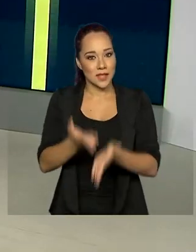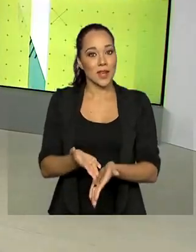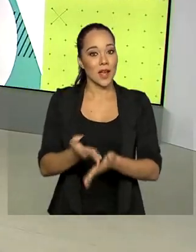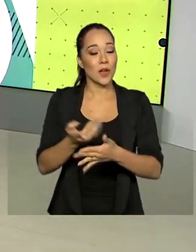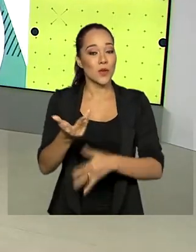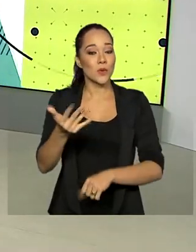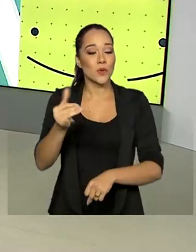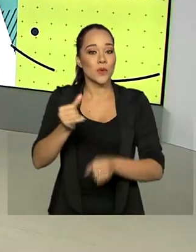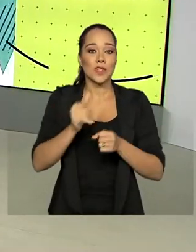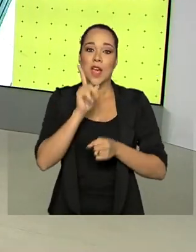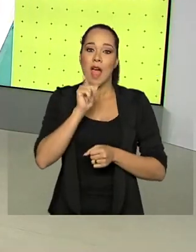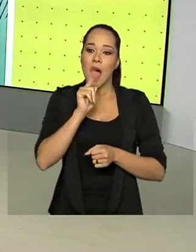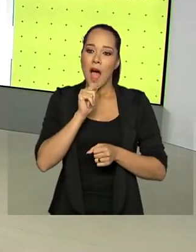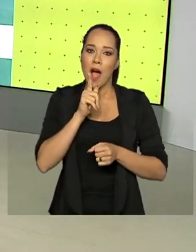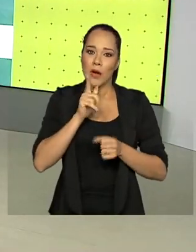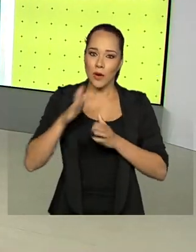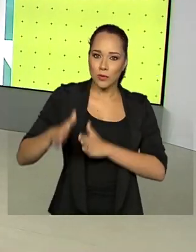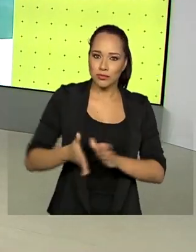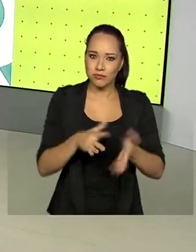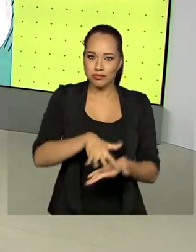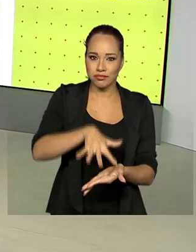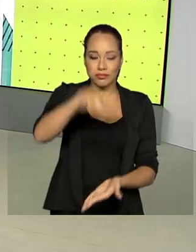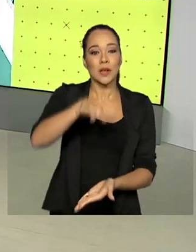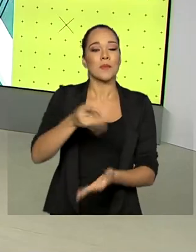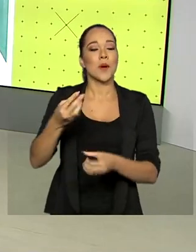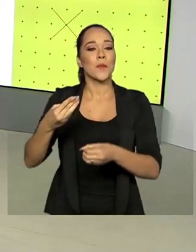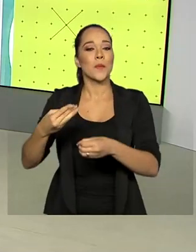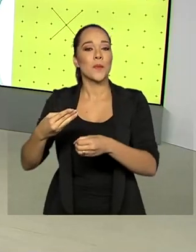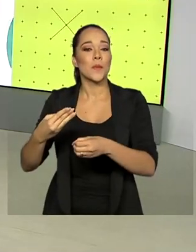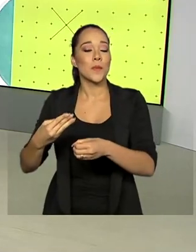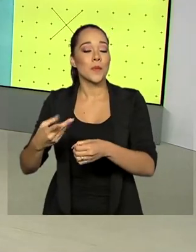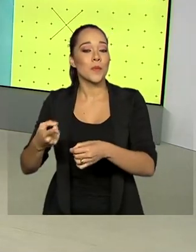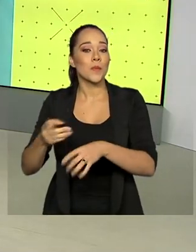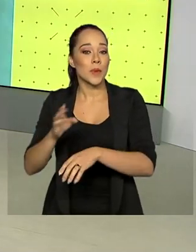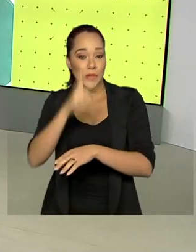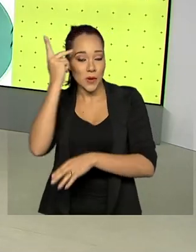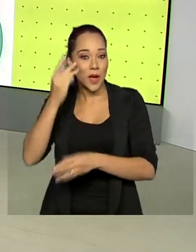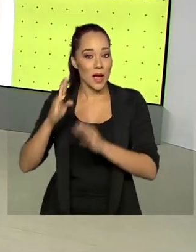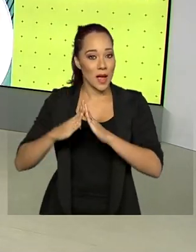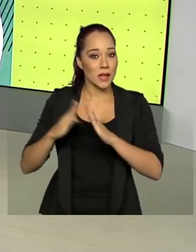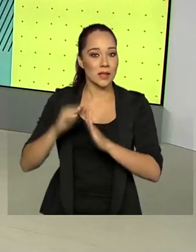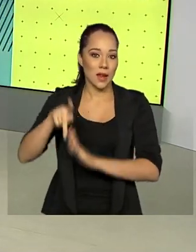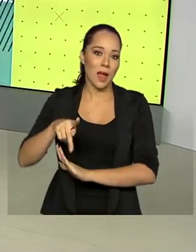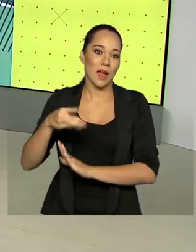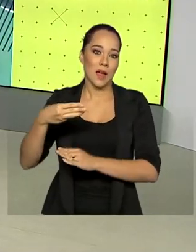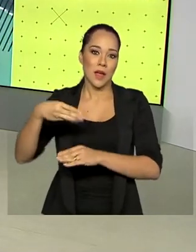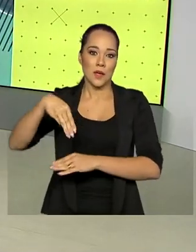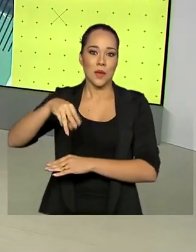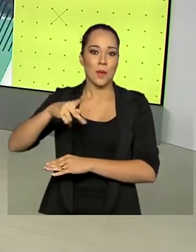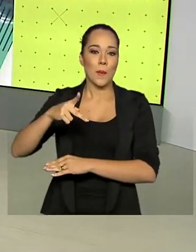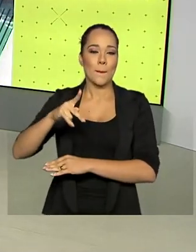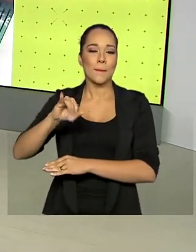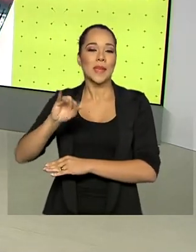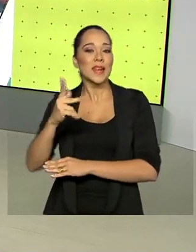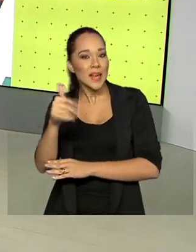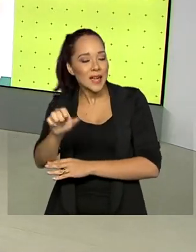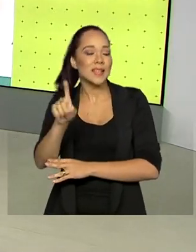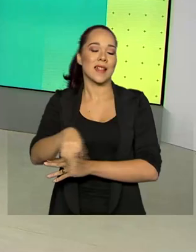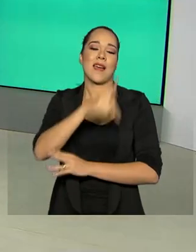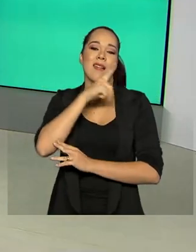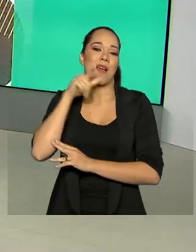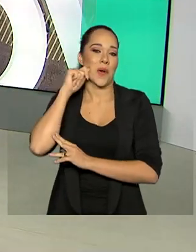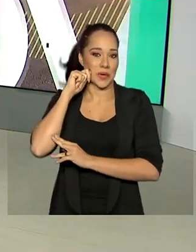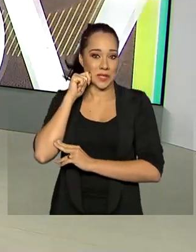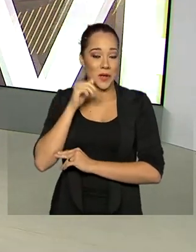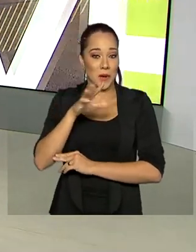uma estação de abastecimento de água para moradores do distrito de Piau, cidade de Piranhas, no interior de Alagoas. O presidente